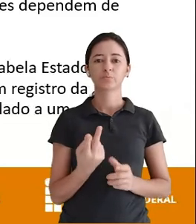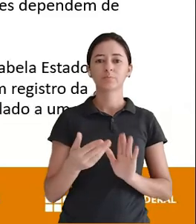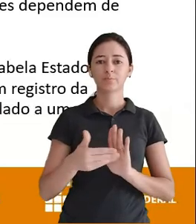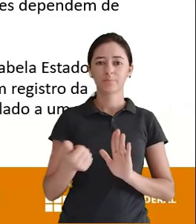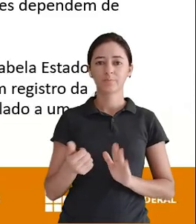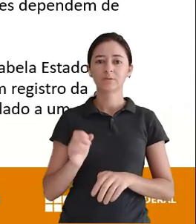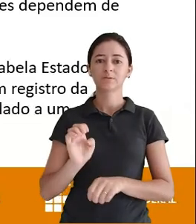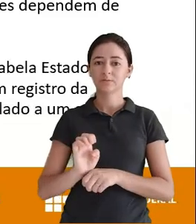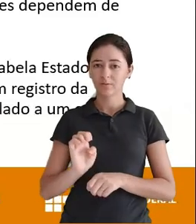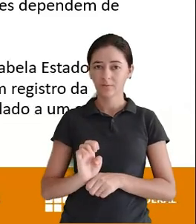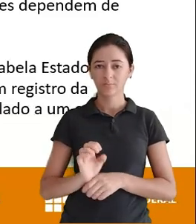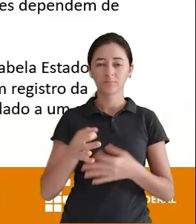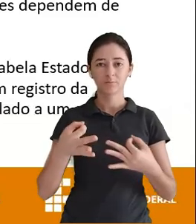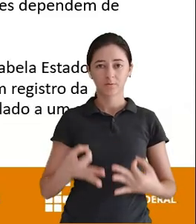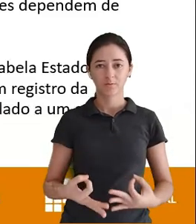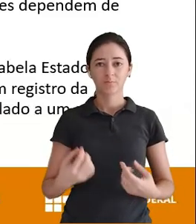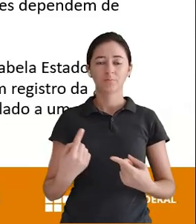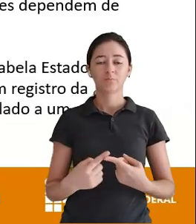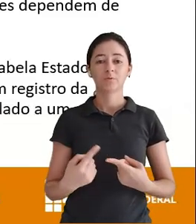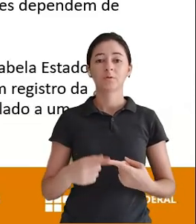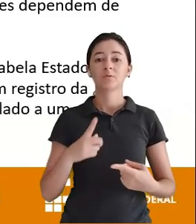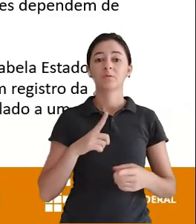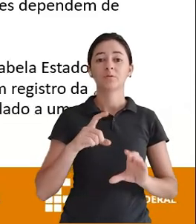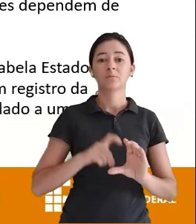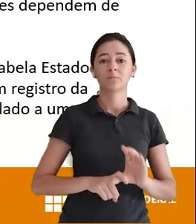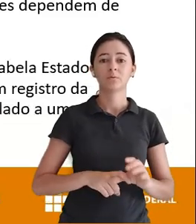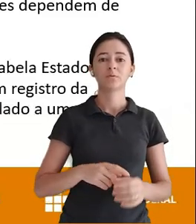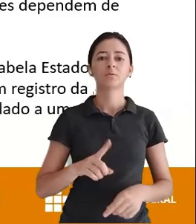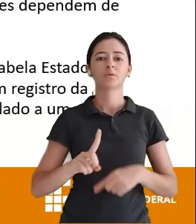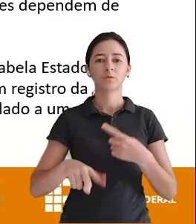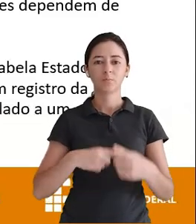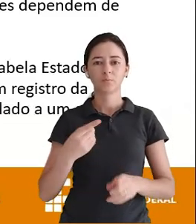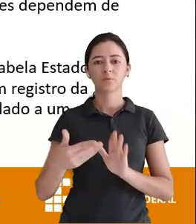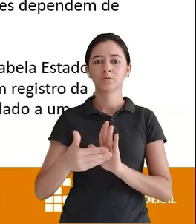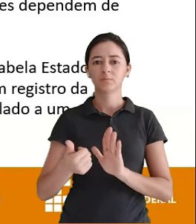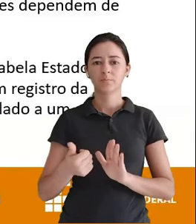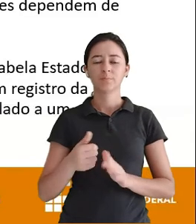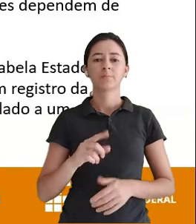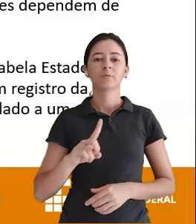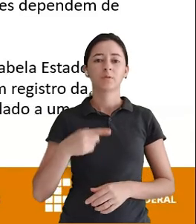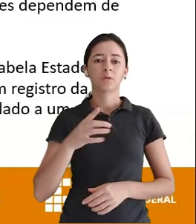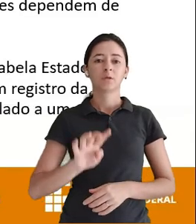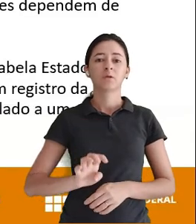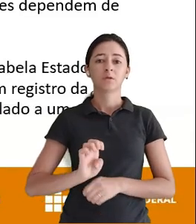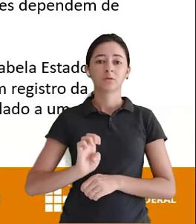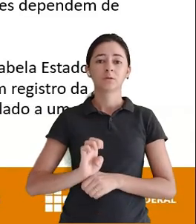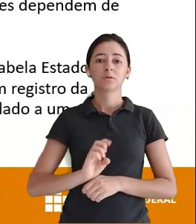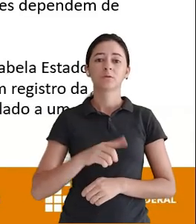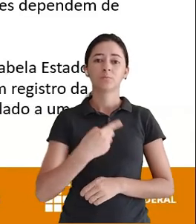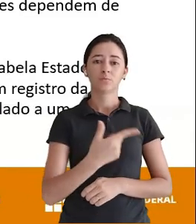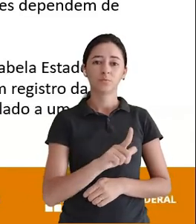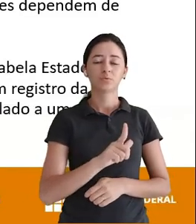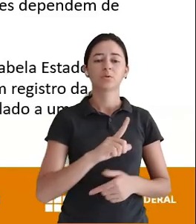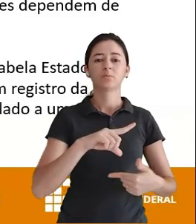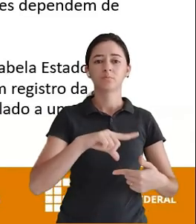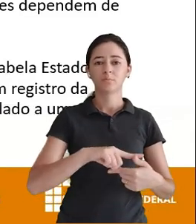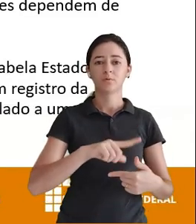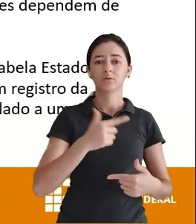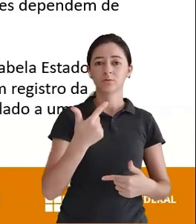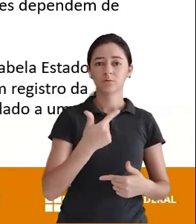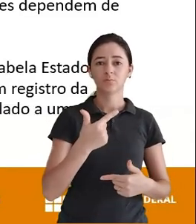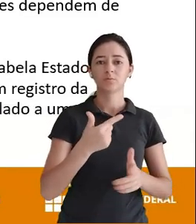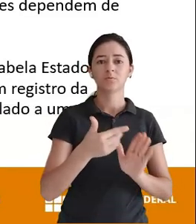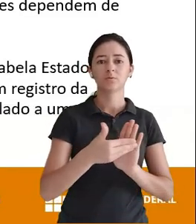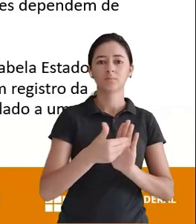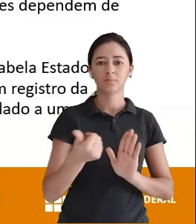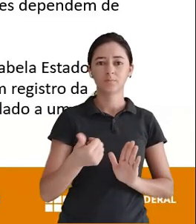Qual tabela Você apagaria primeiro Estado Porque ela tem dependência Depois que eu apagasse estado País estaria livre Da dependência E sim eu